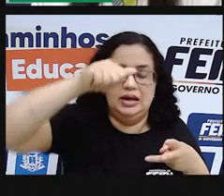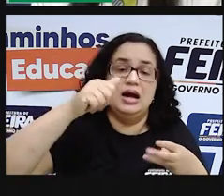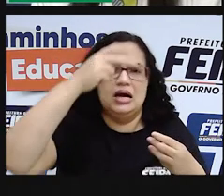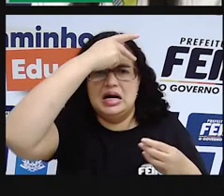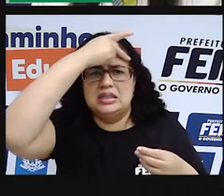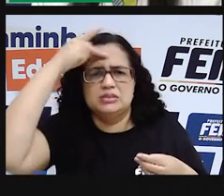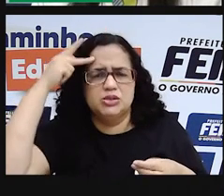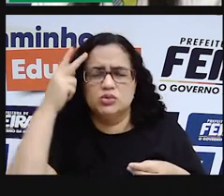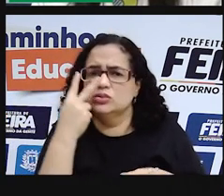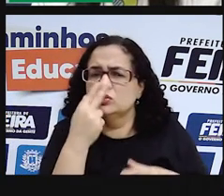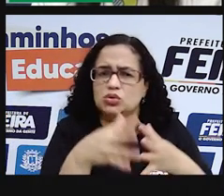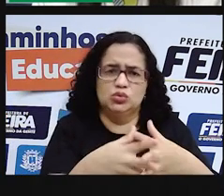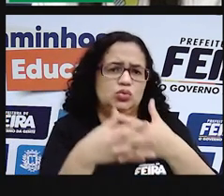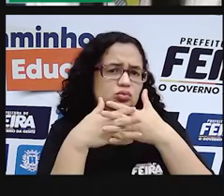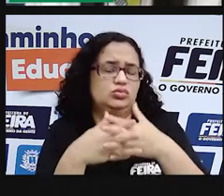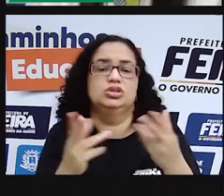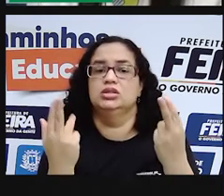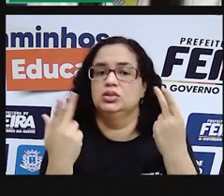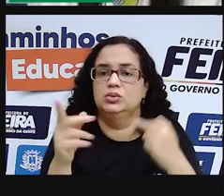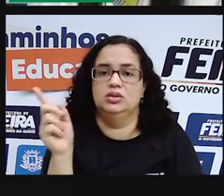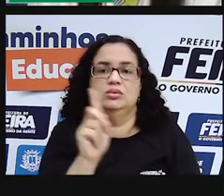a mesma coisa.